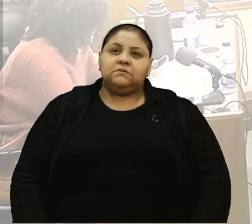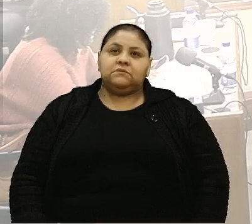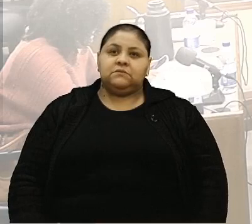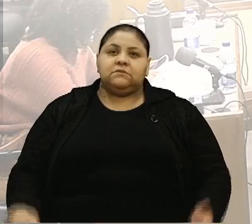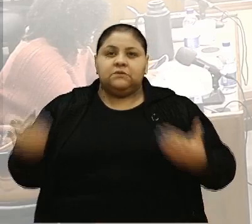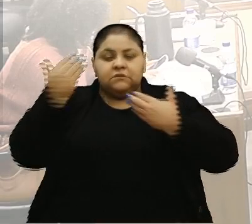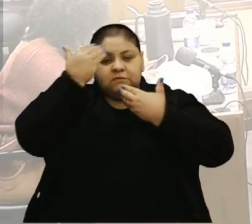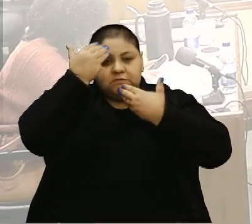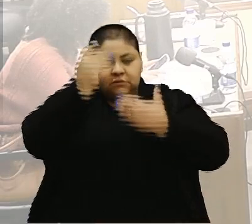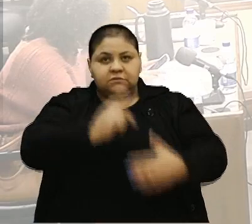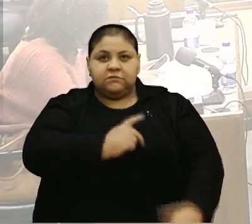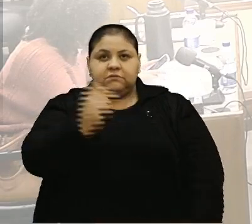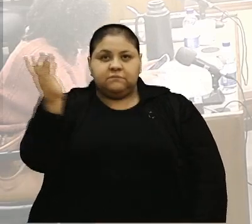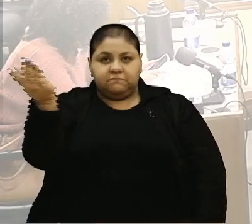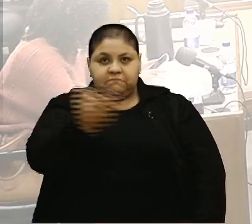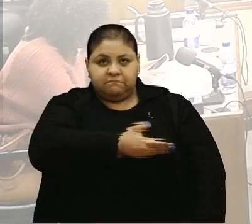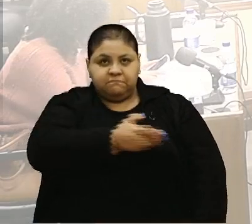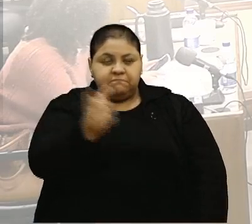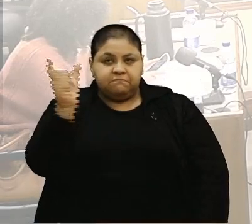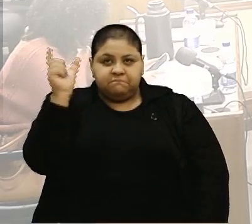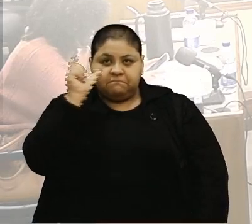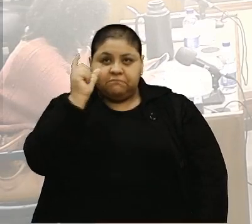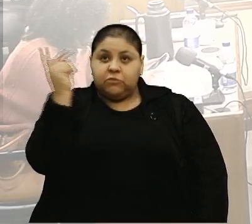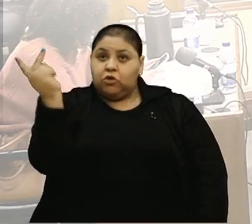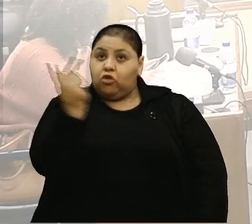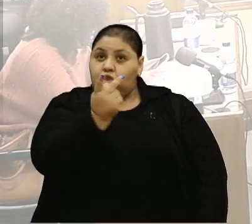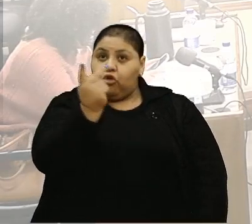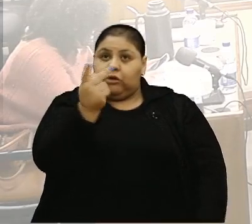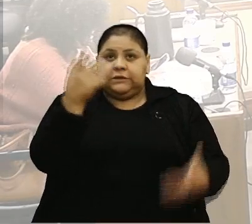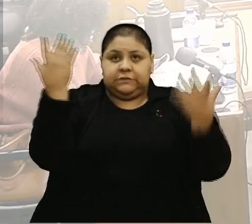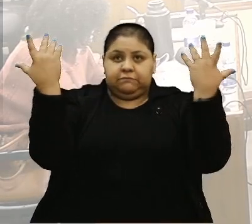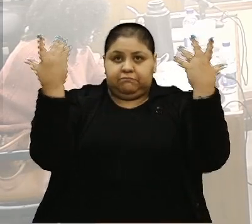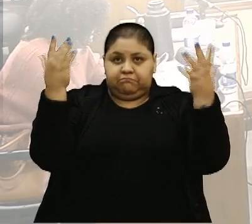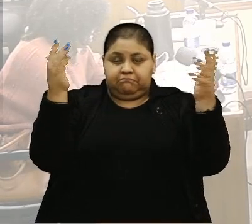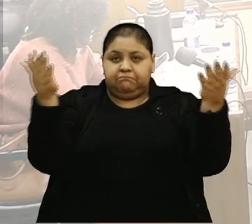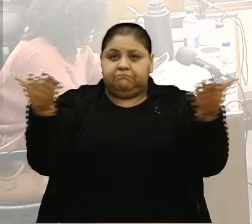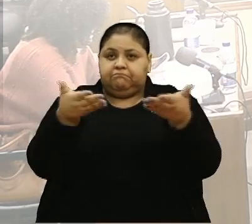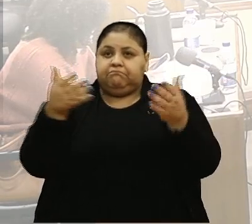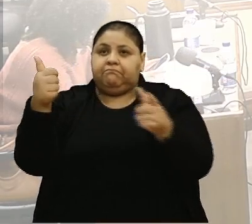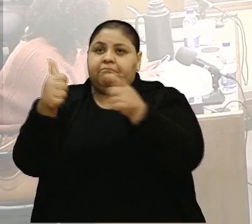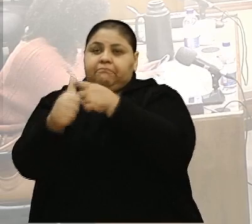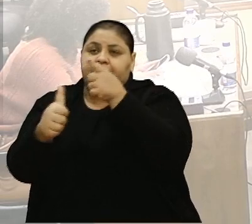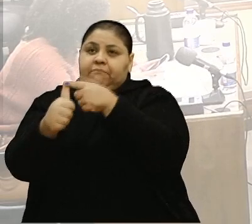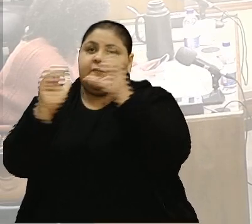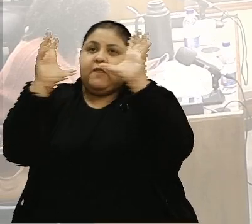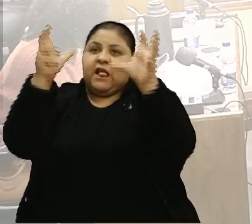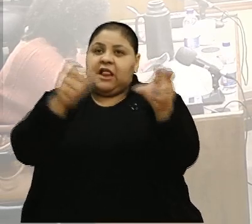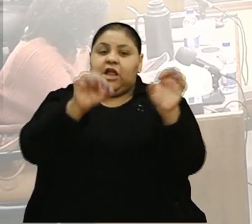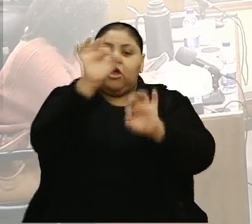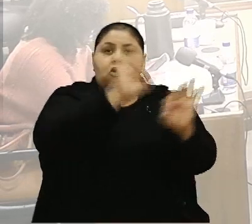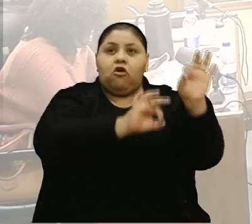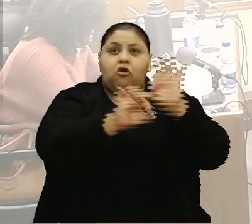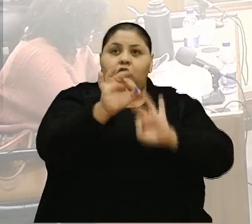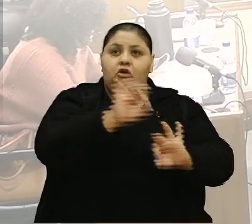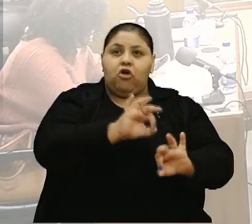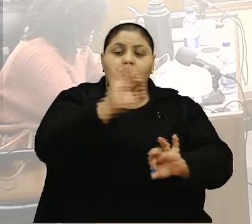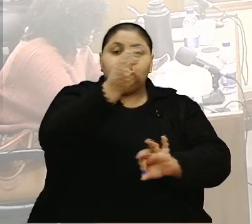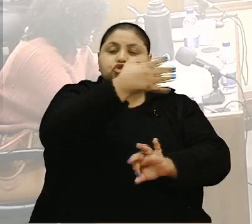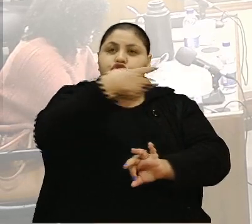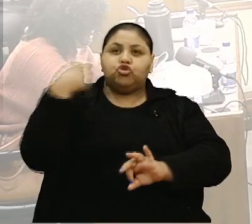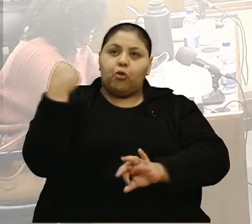nobres colegas, todos que nos assistem. Quero fazer dois votos de congratulações. O primeiro a todos os organizadores do Shopping do Bem,